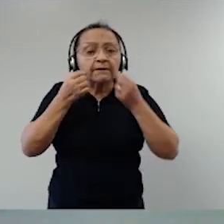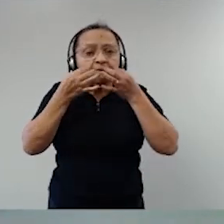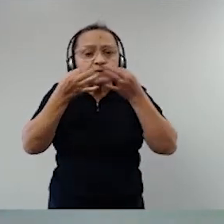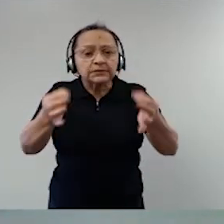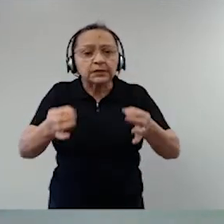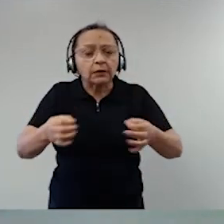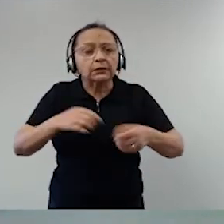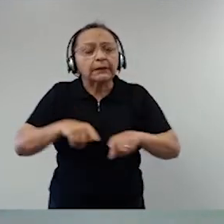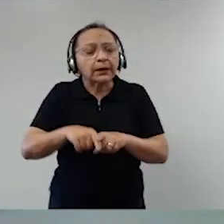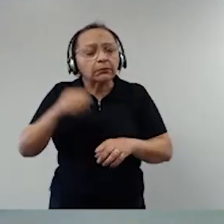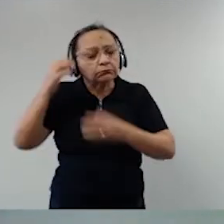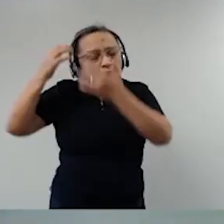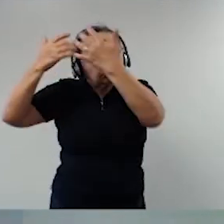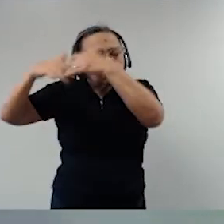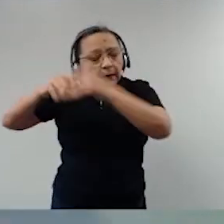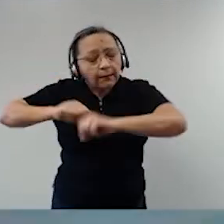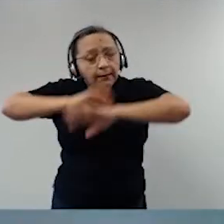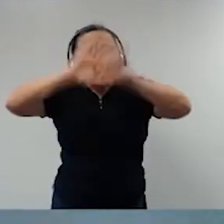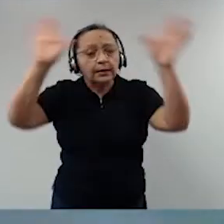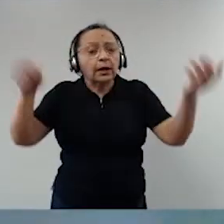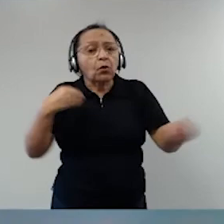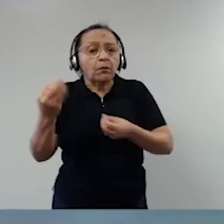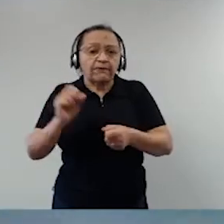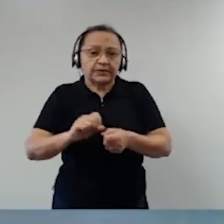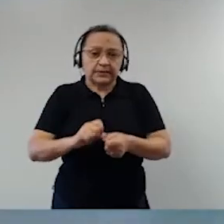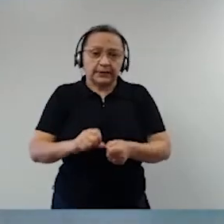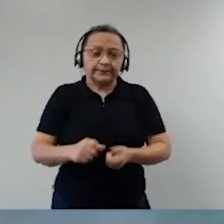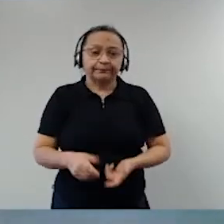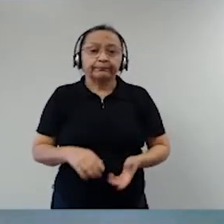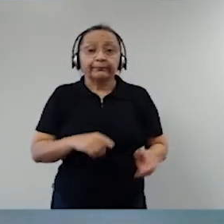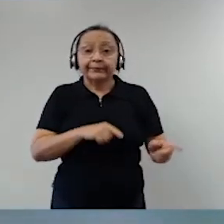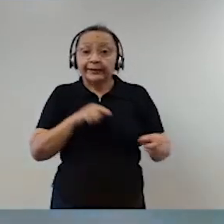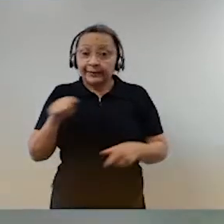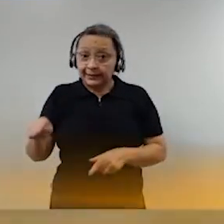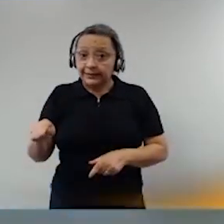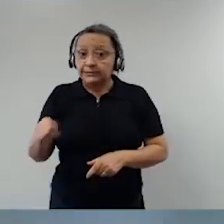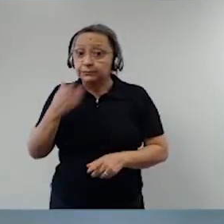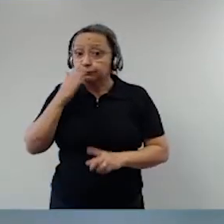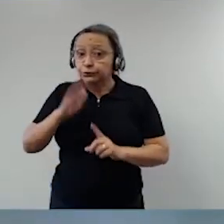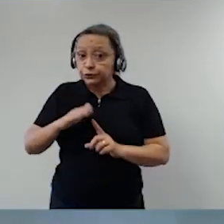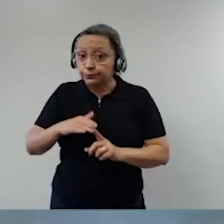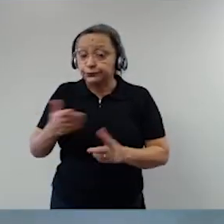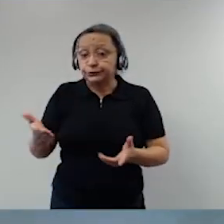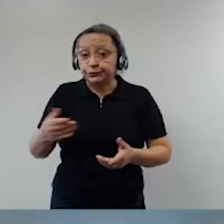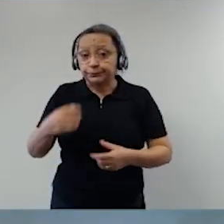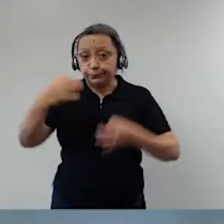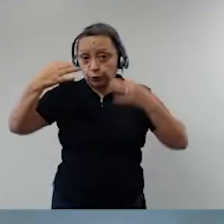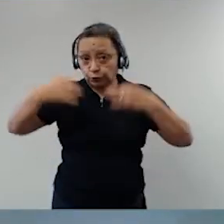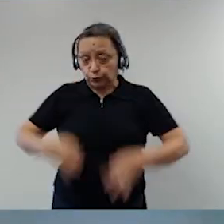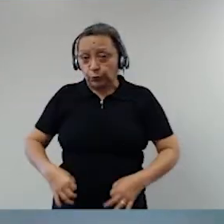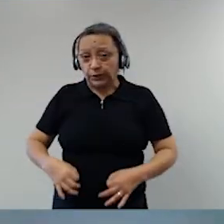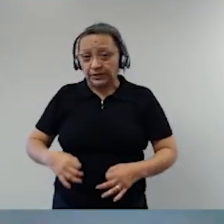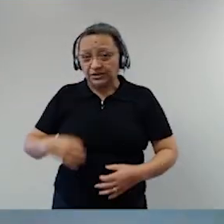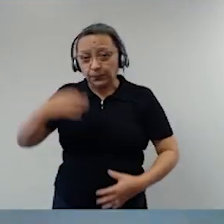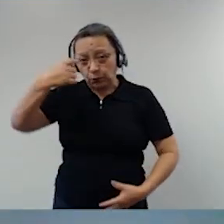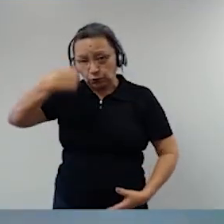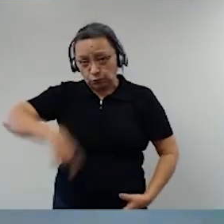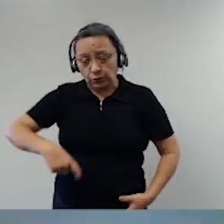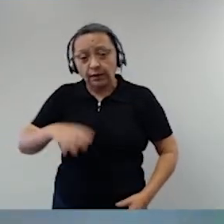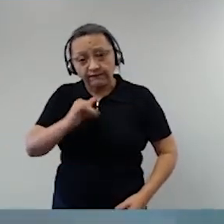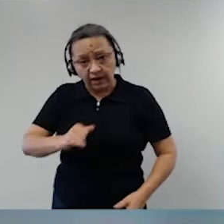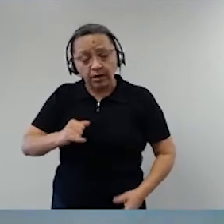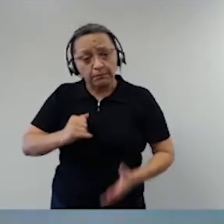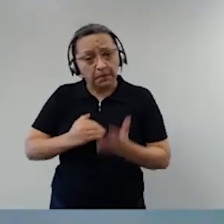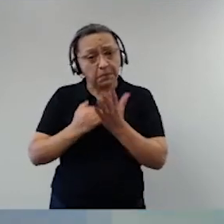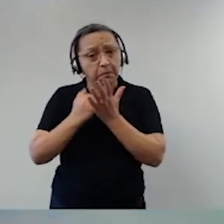pode ser feito. E isso aí se agrava, isso aí vai se agravar com a pandemia, porque com a pandemia vai aumentar a